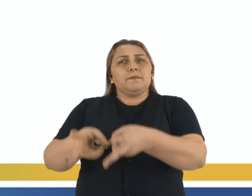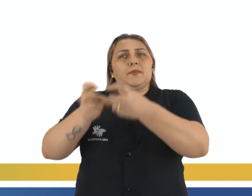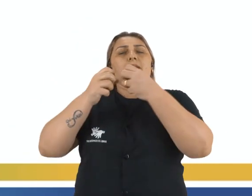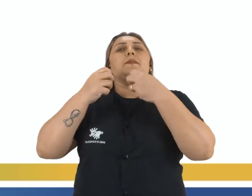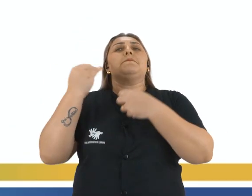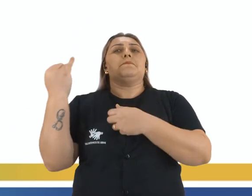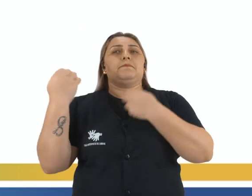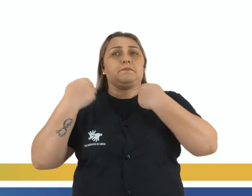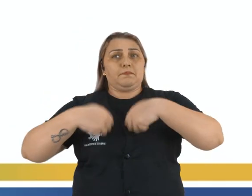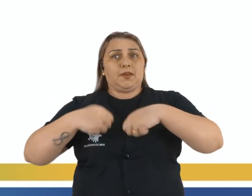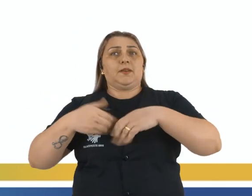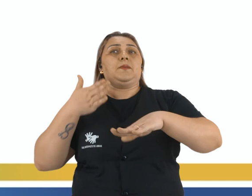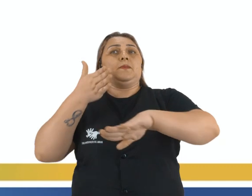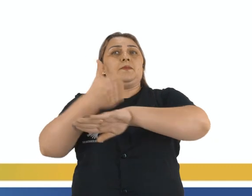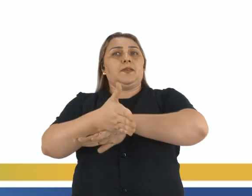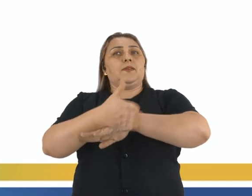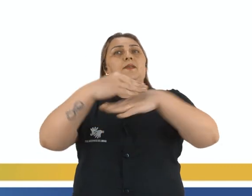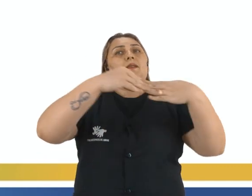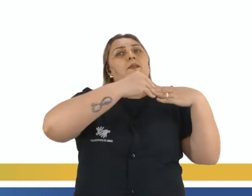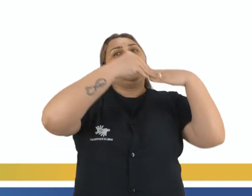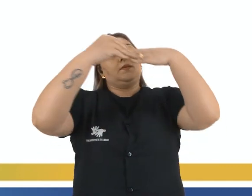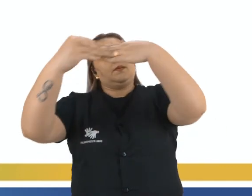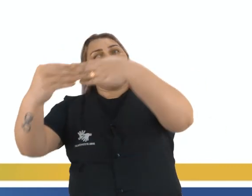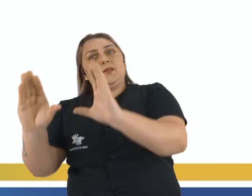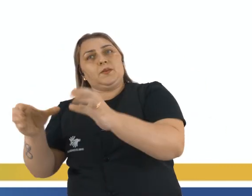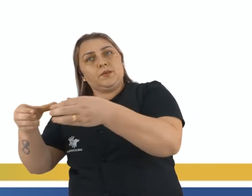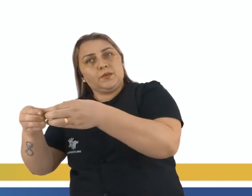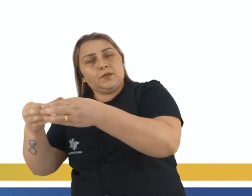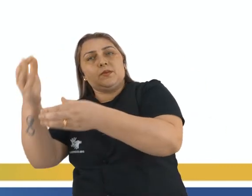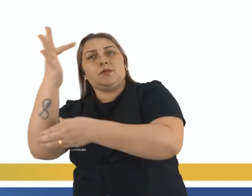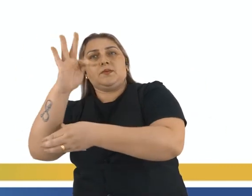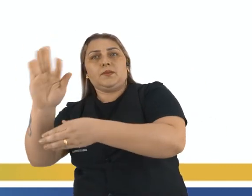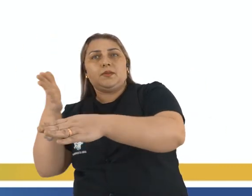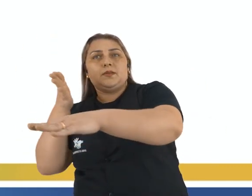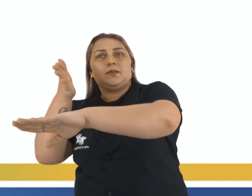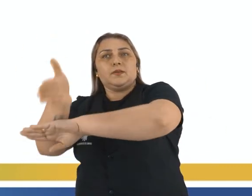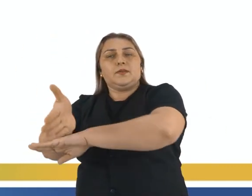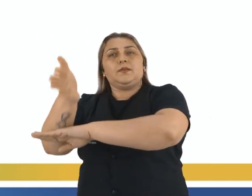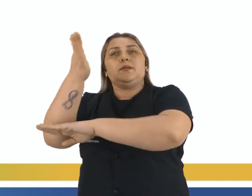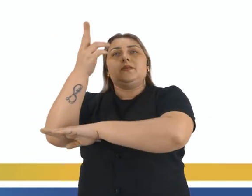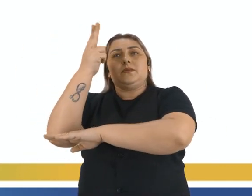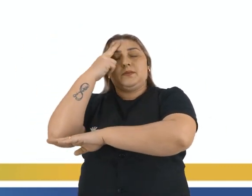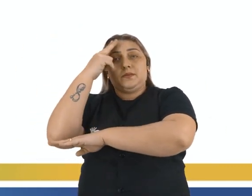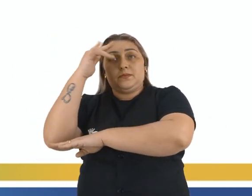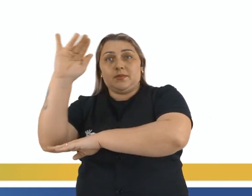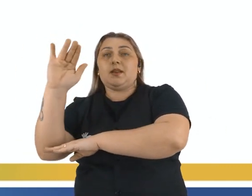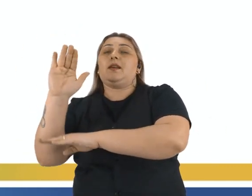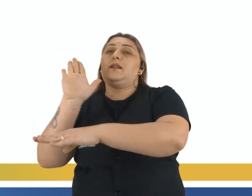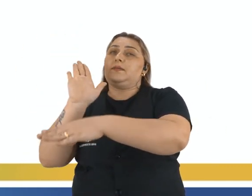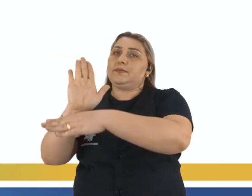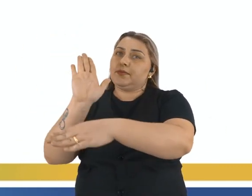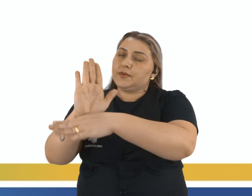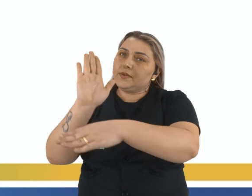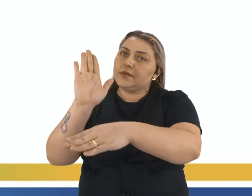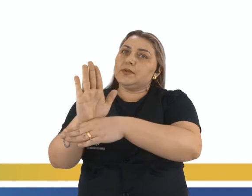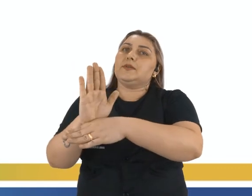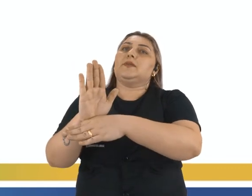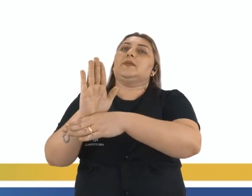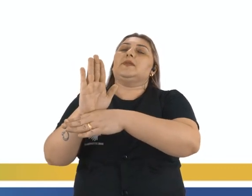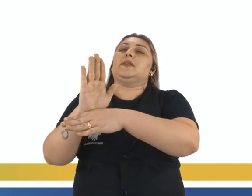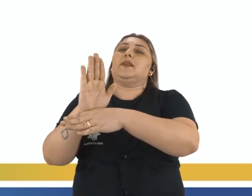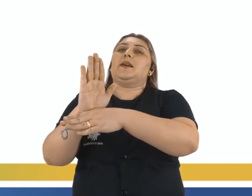necessário intervir. Então, ele vai mandar as tropas francesas para o Haiti para ajudar a abafar a rebelião em 1801.